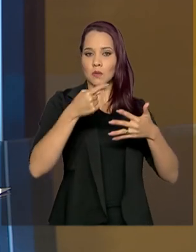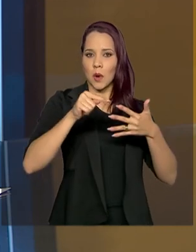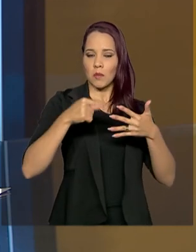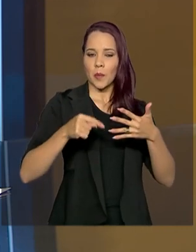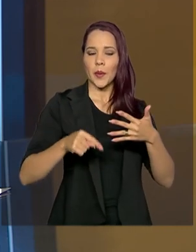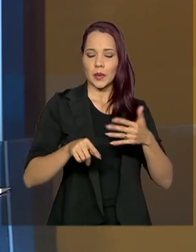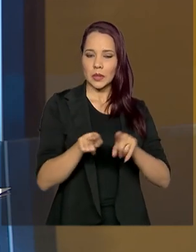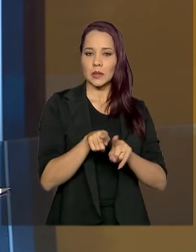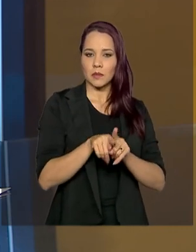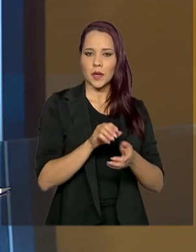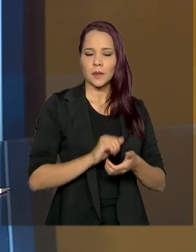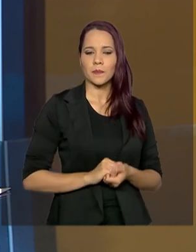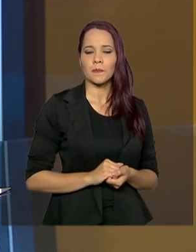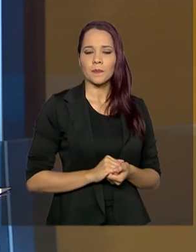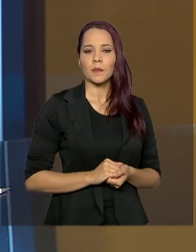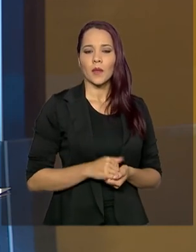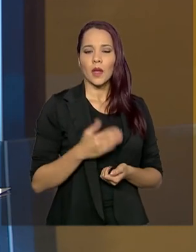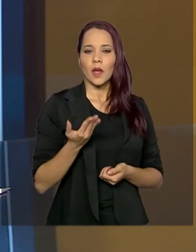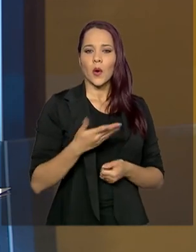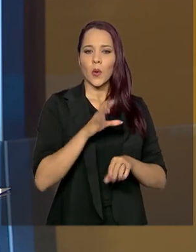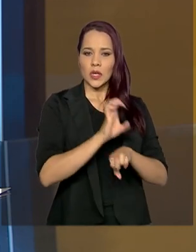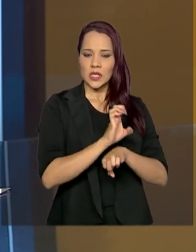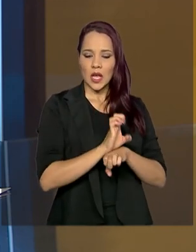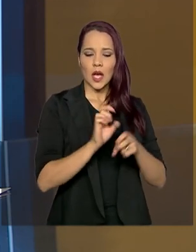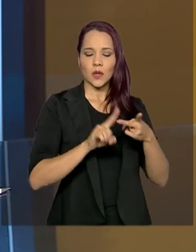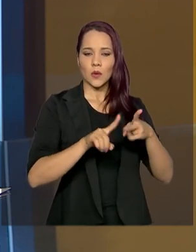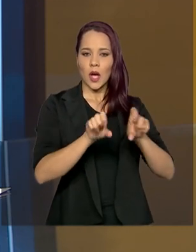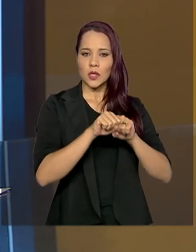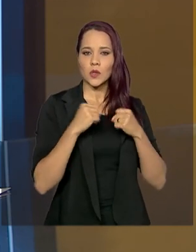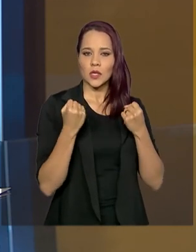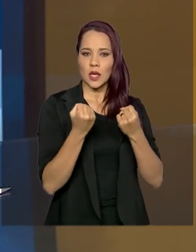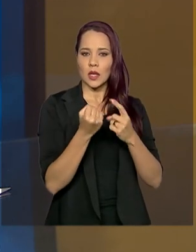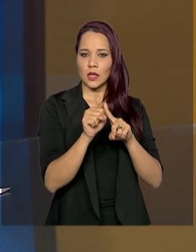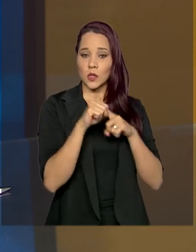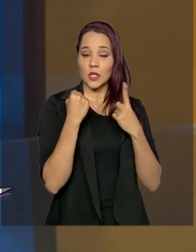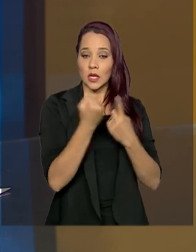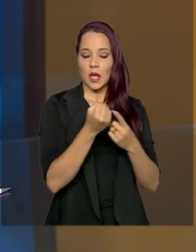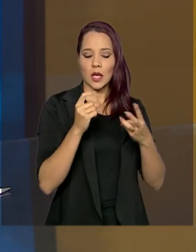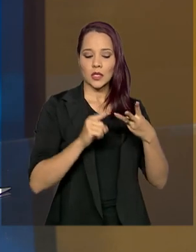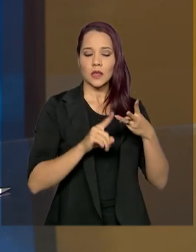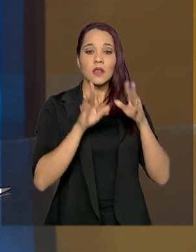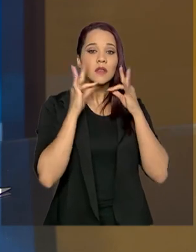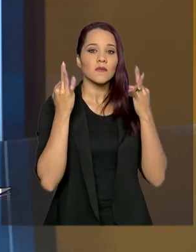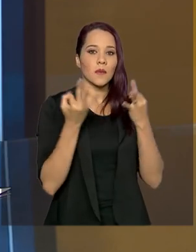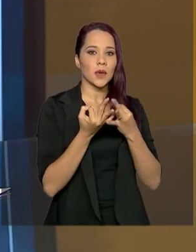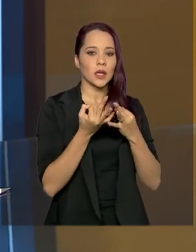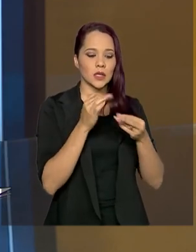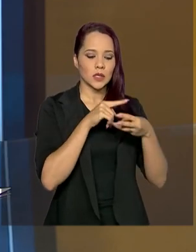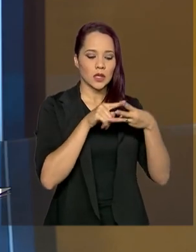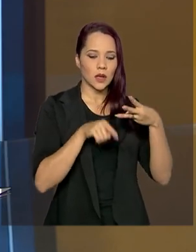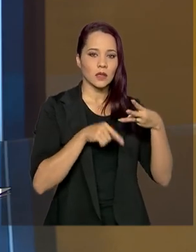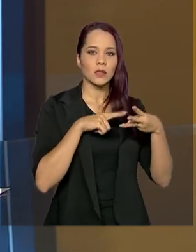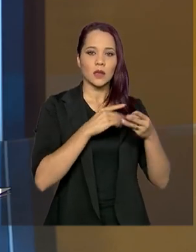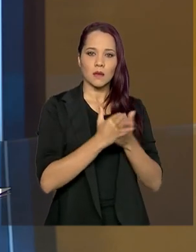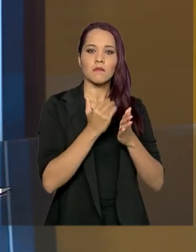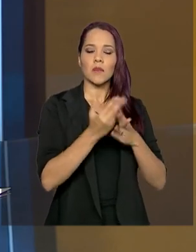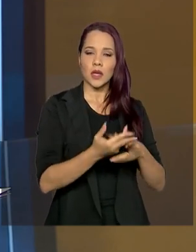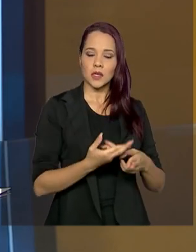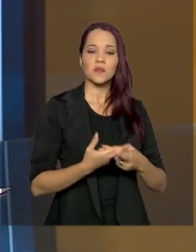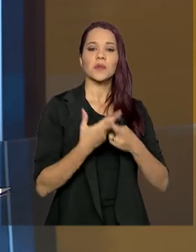também, ao mesmo tempo, o Estado, a sociedade e as famílias ganharam mais